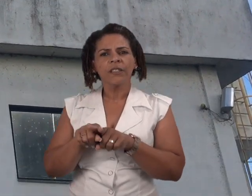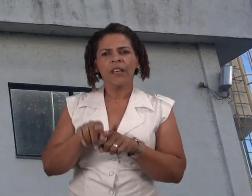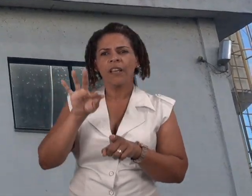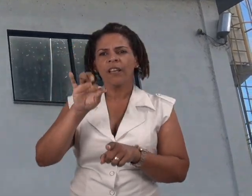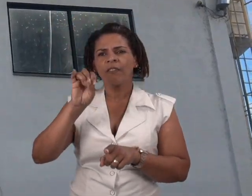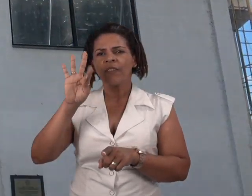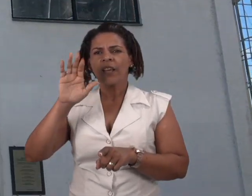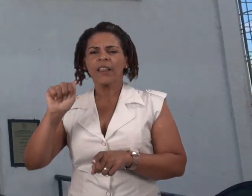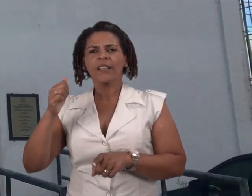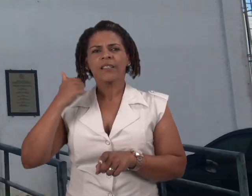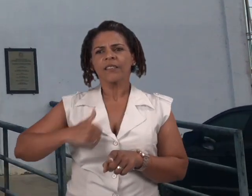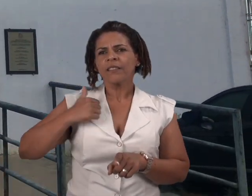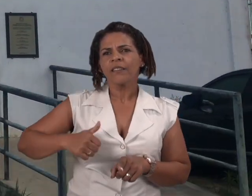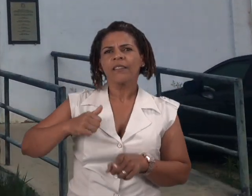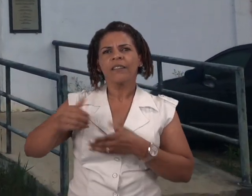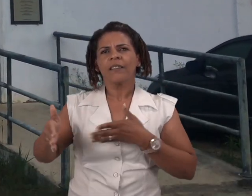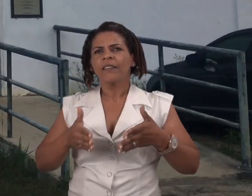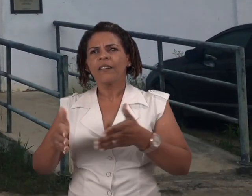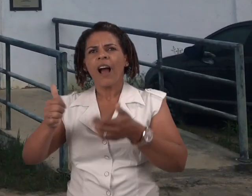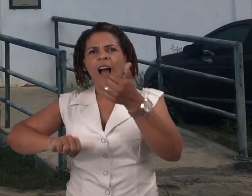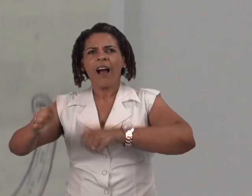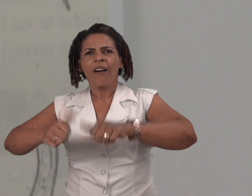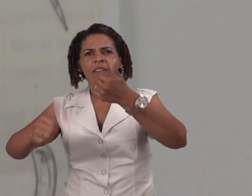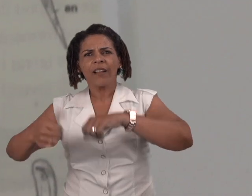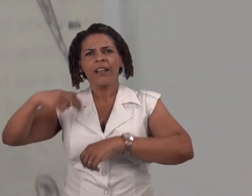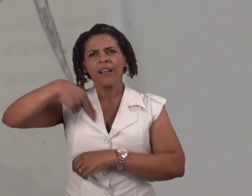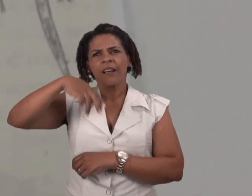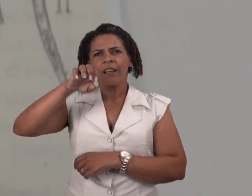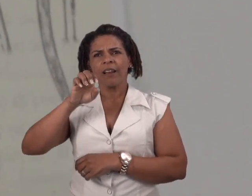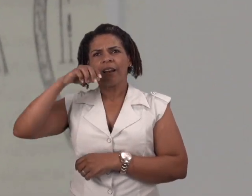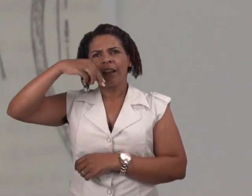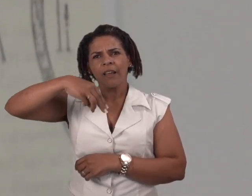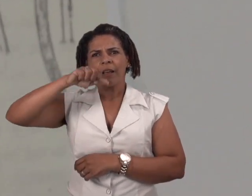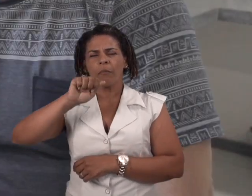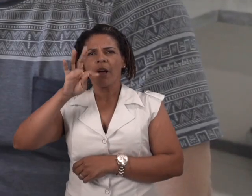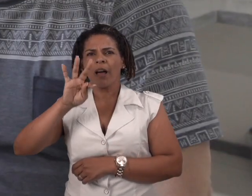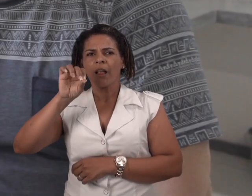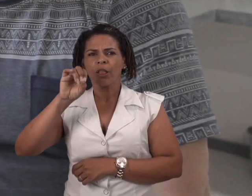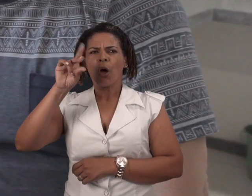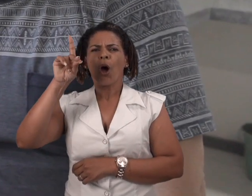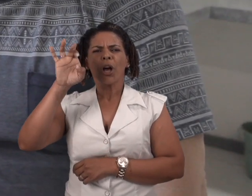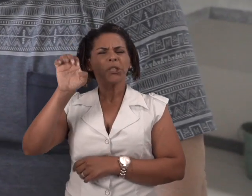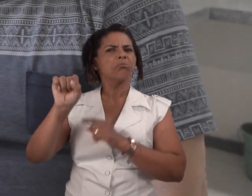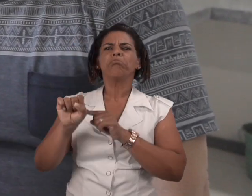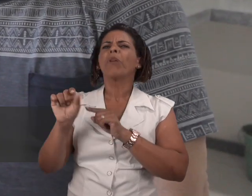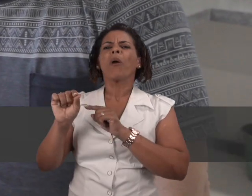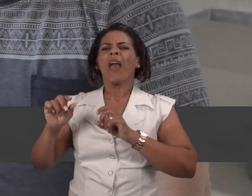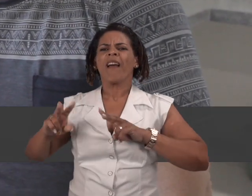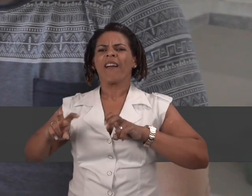Fitossanitárias, um dos quatro credenciados no país para análise de nematóides. São nematóides.